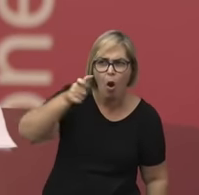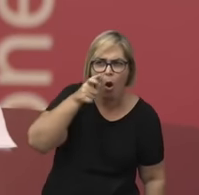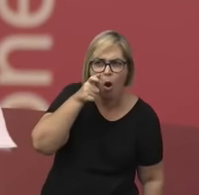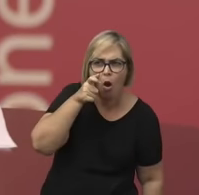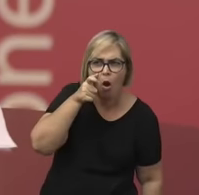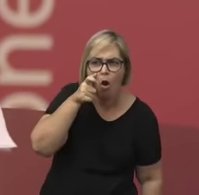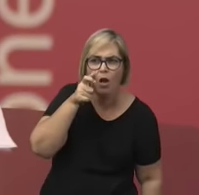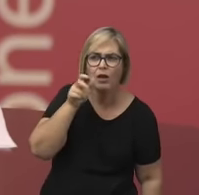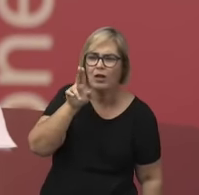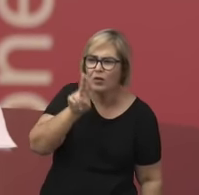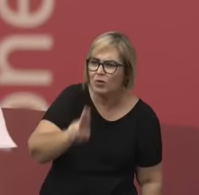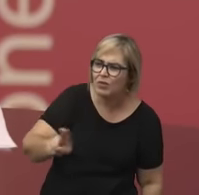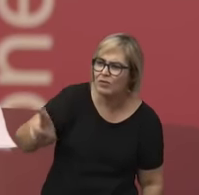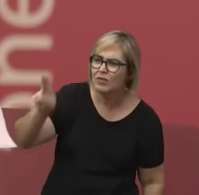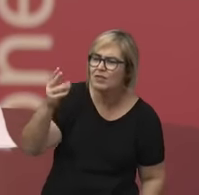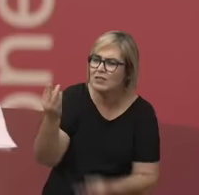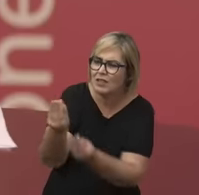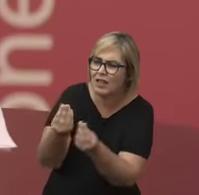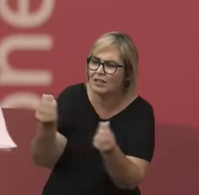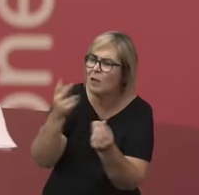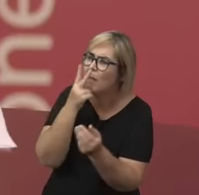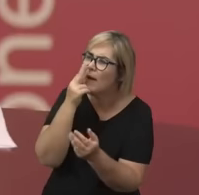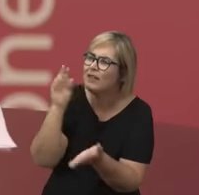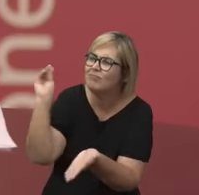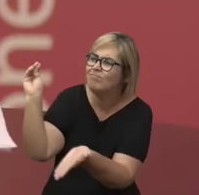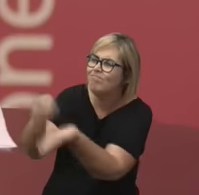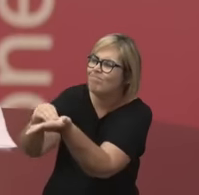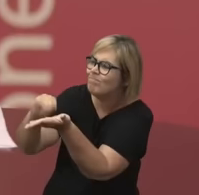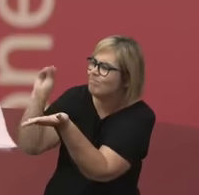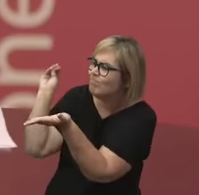para a universidade, essas lacunas de gênero são muito